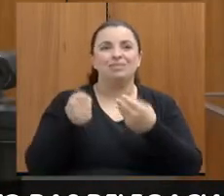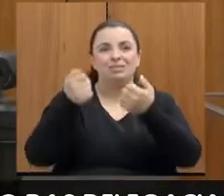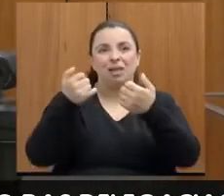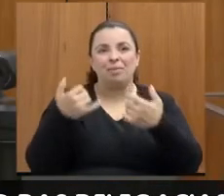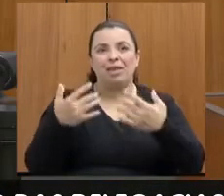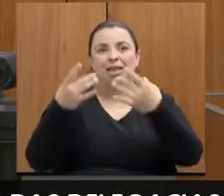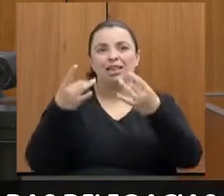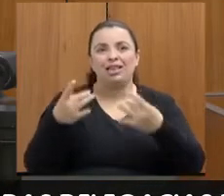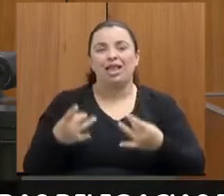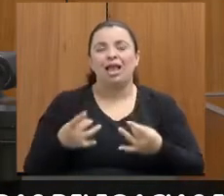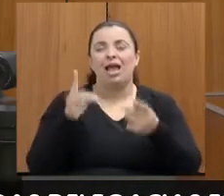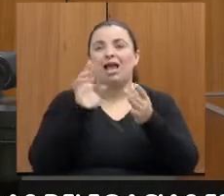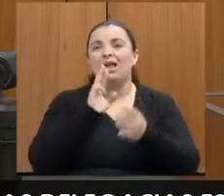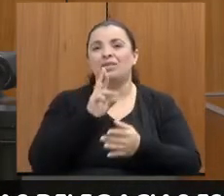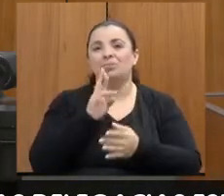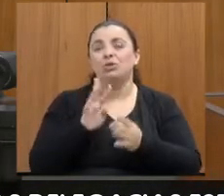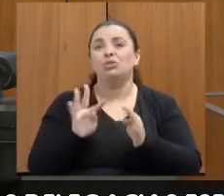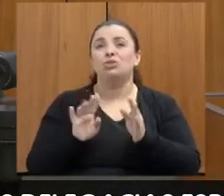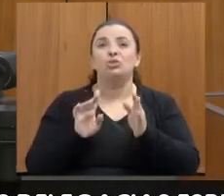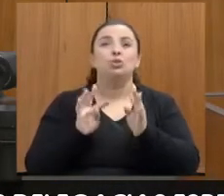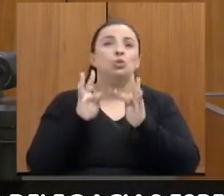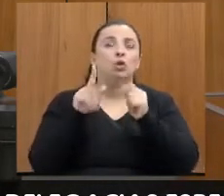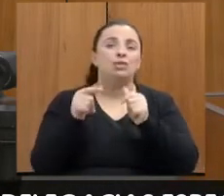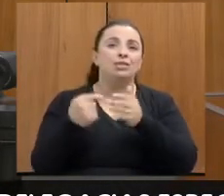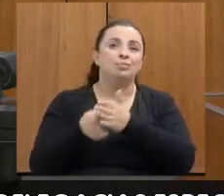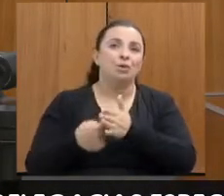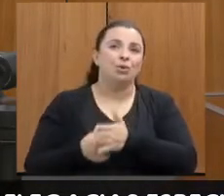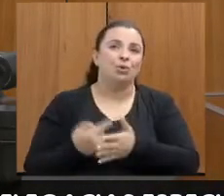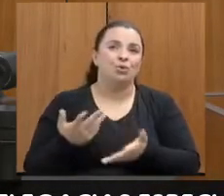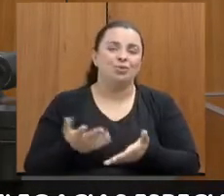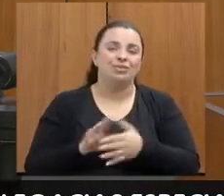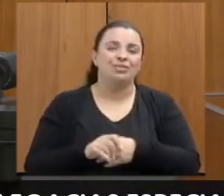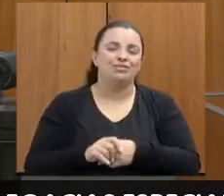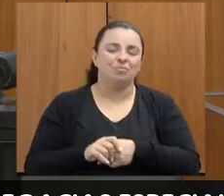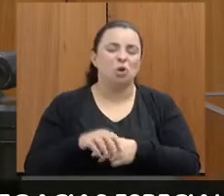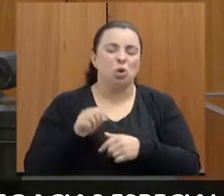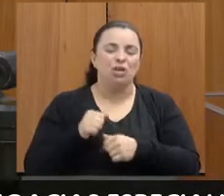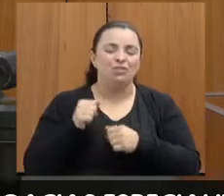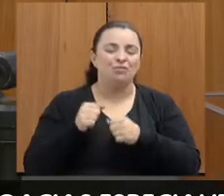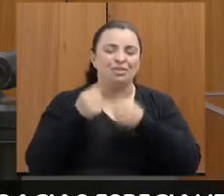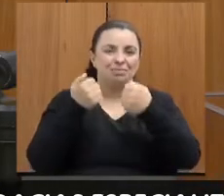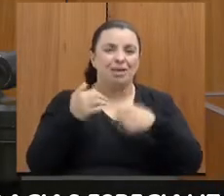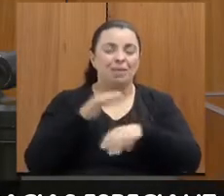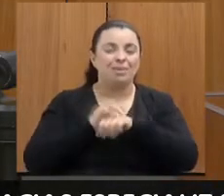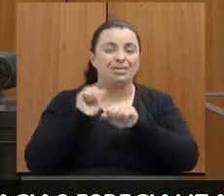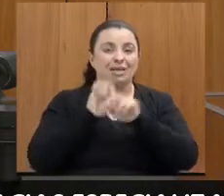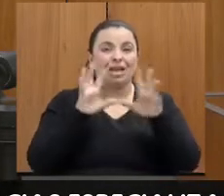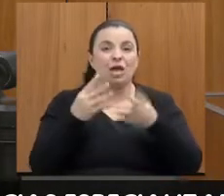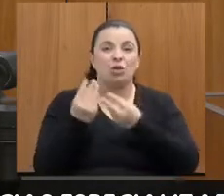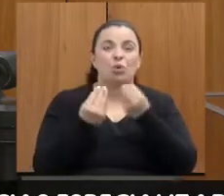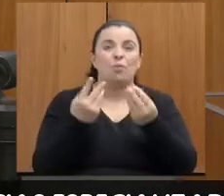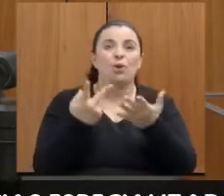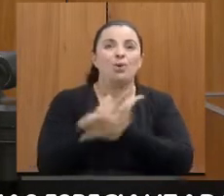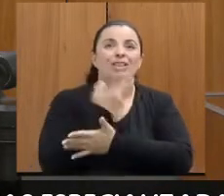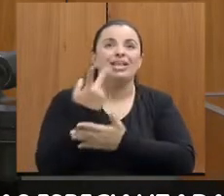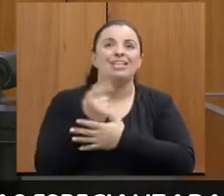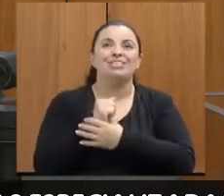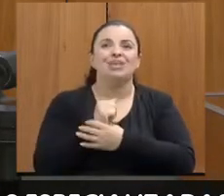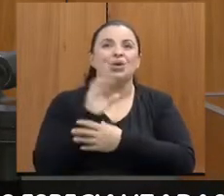foi na hora que eu pensei, uma coisa bem breve, mas que eu acho que vai esclarecer bem a nossa situação de contagem. Cadê a Paula?